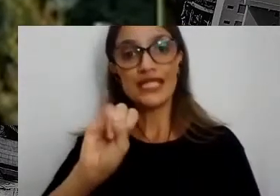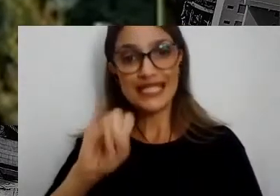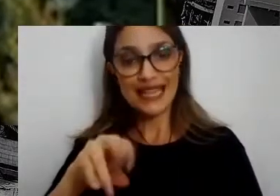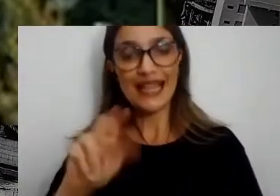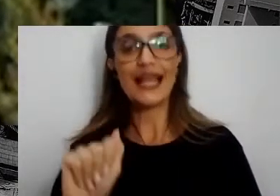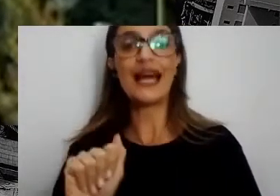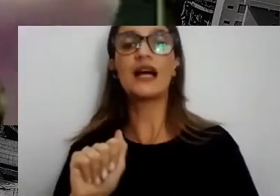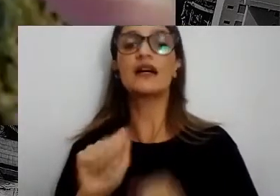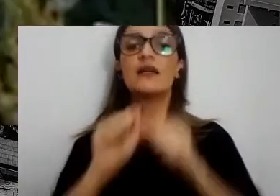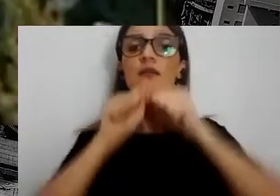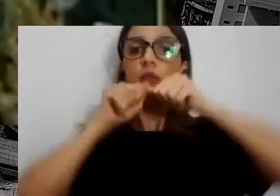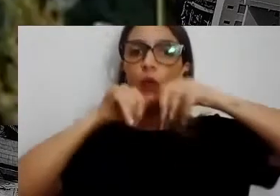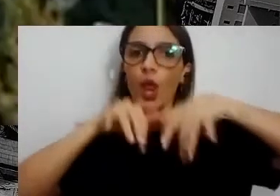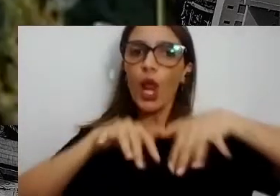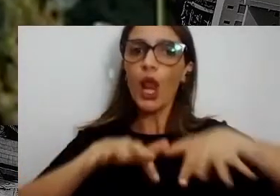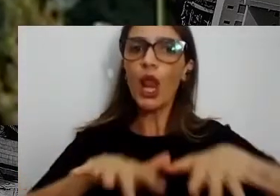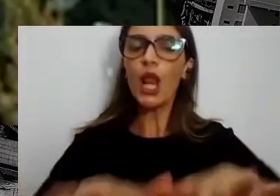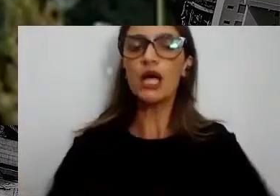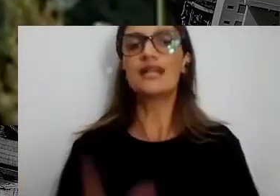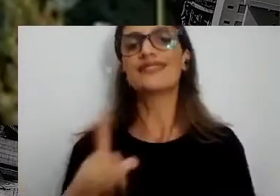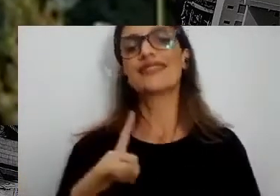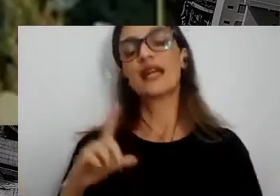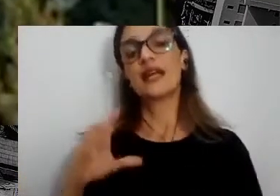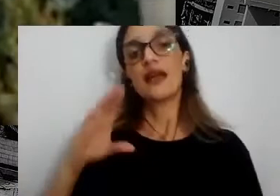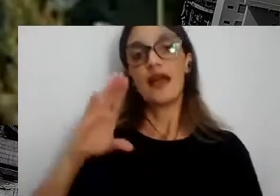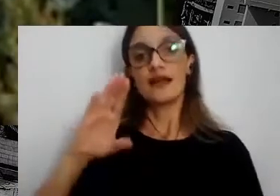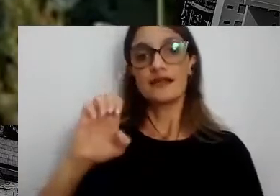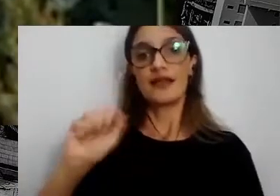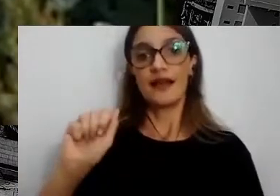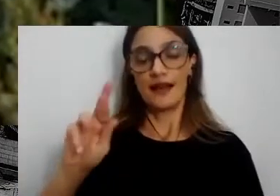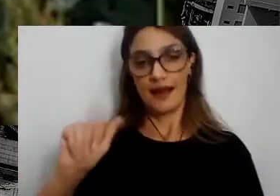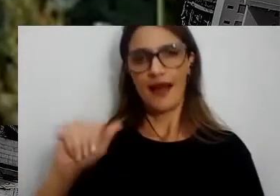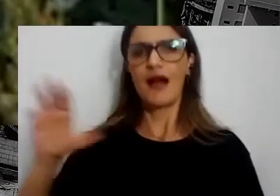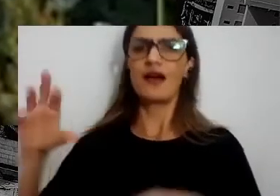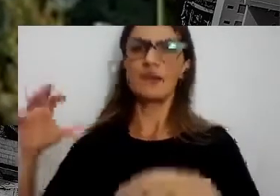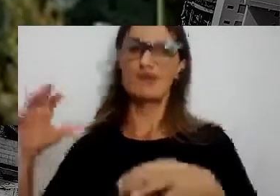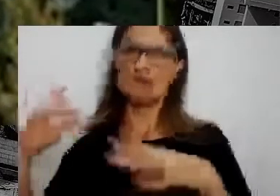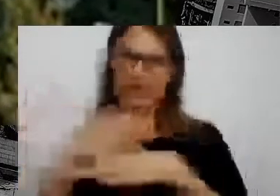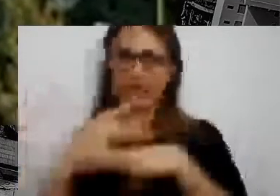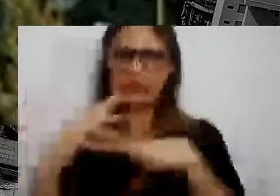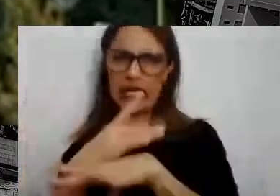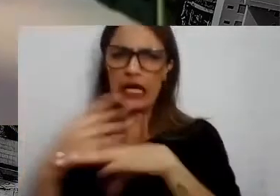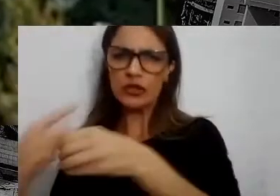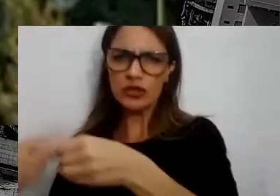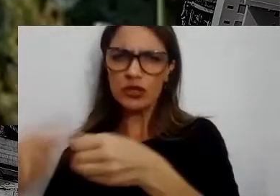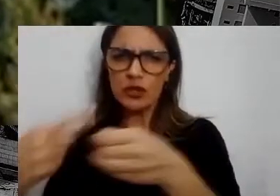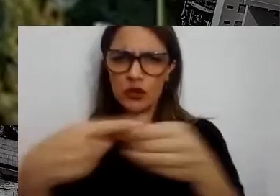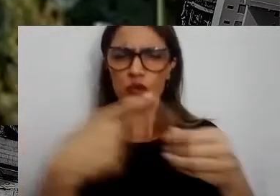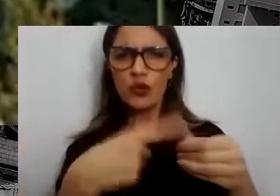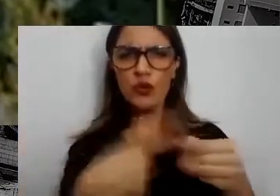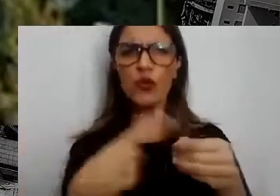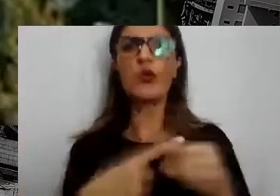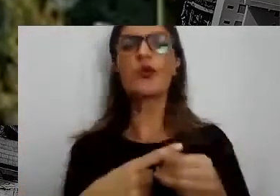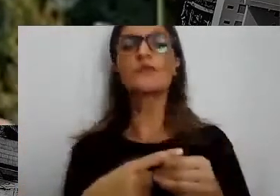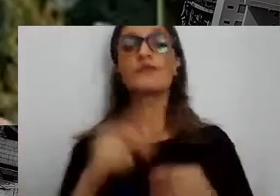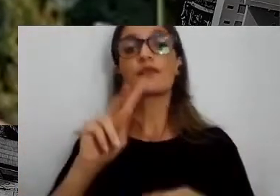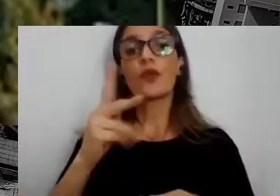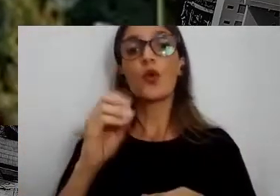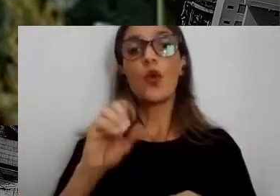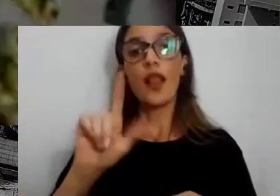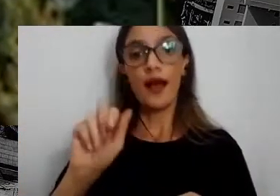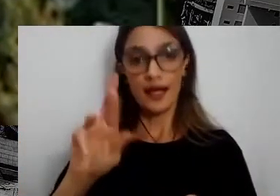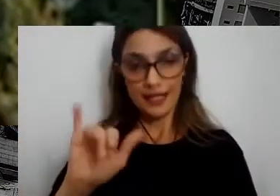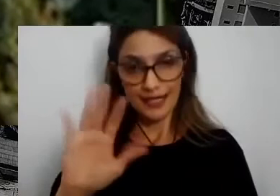área de cana. A gente tem no Ceará, em Aquiraz, uma área de escassez hídrica, uma parceria com uma olaria, que o nosso efluente